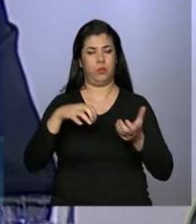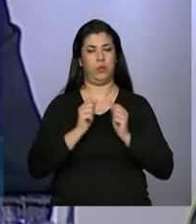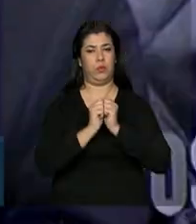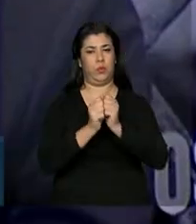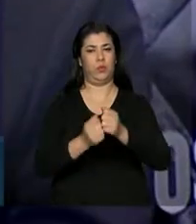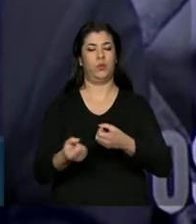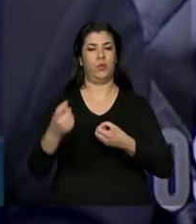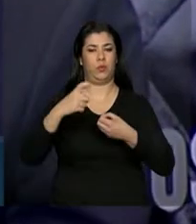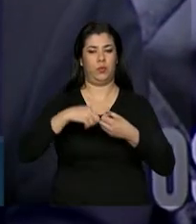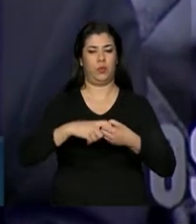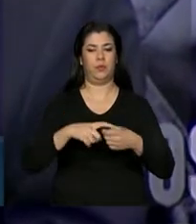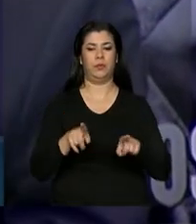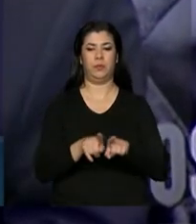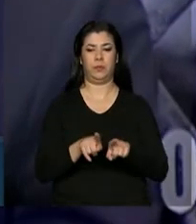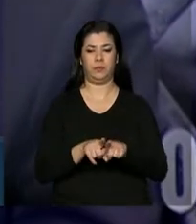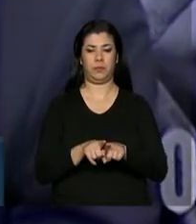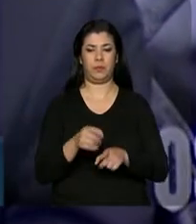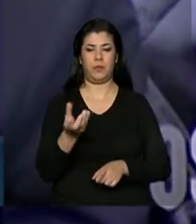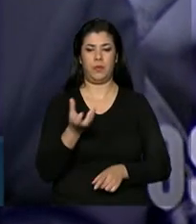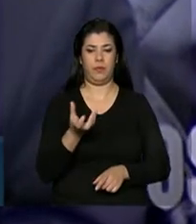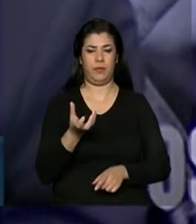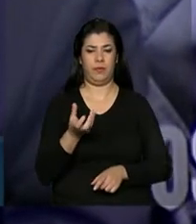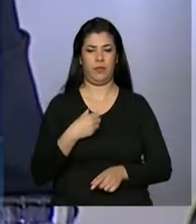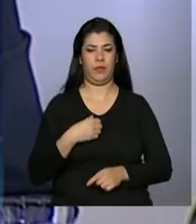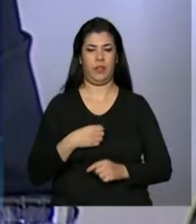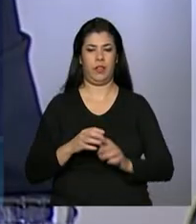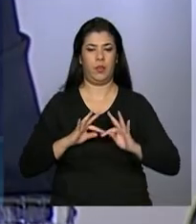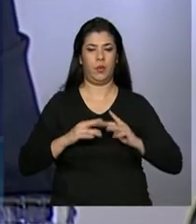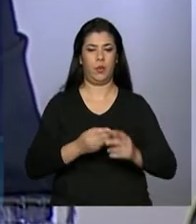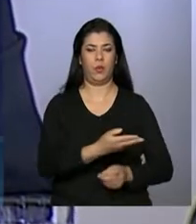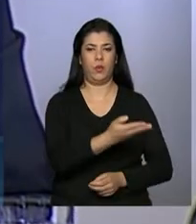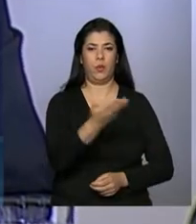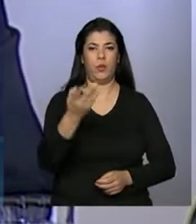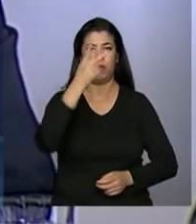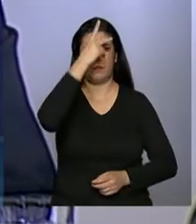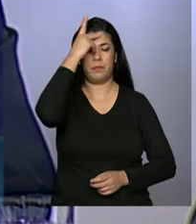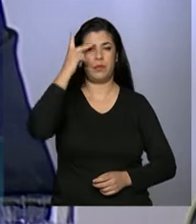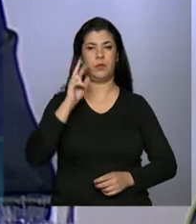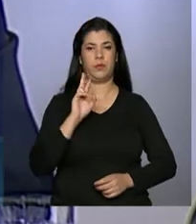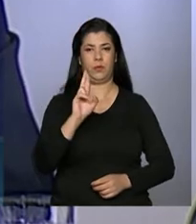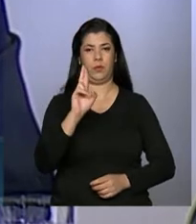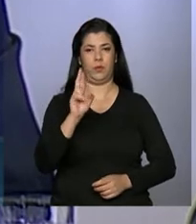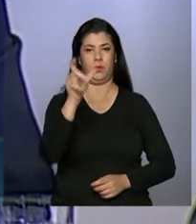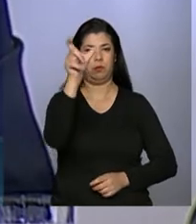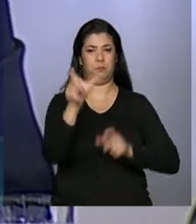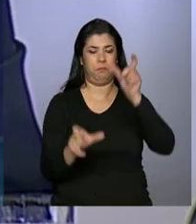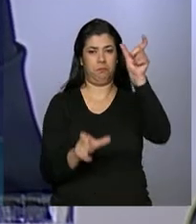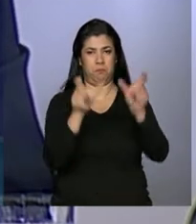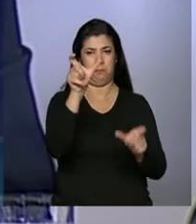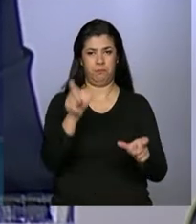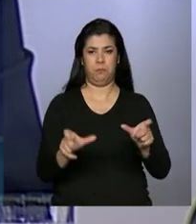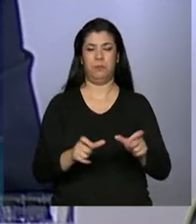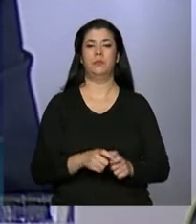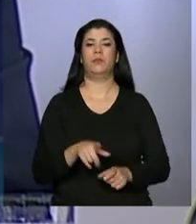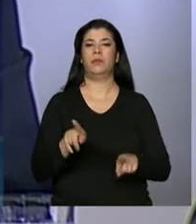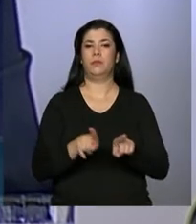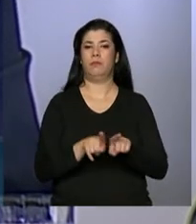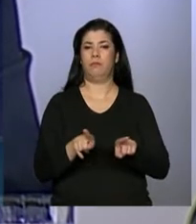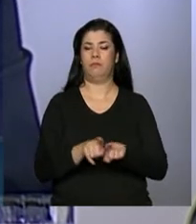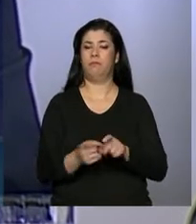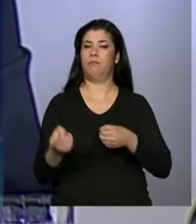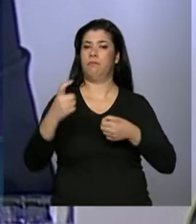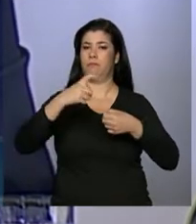Quero saudar também todas as autoridades presentes e que são parceiras